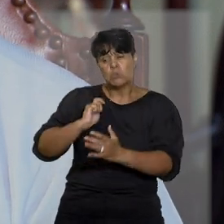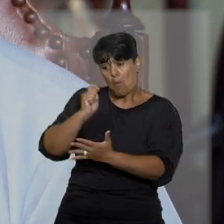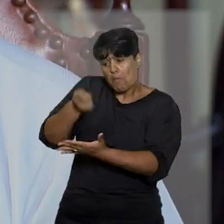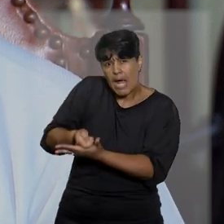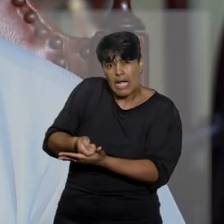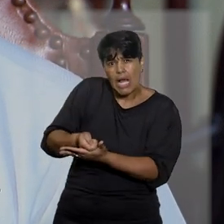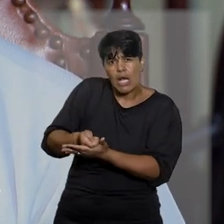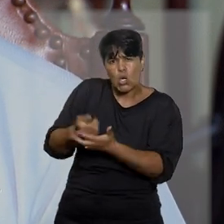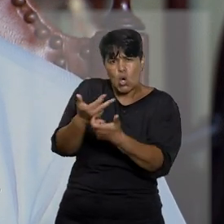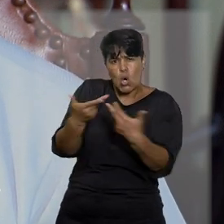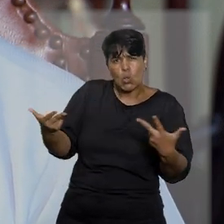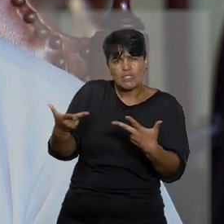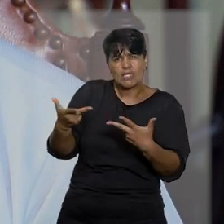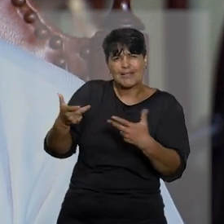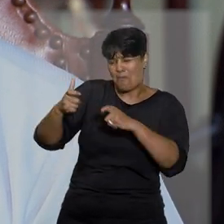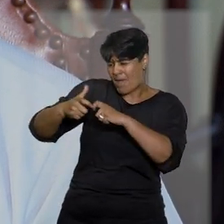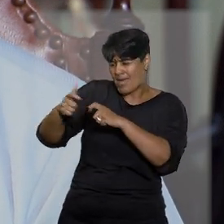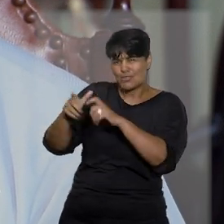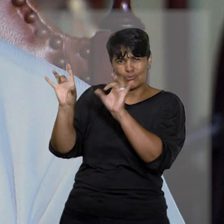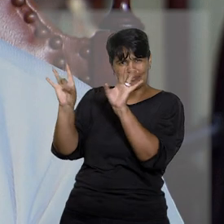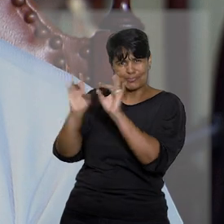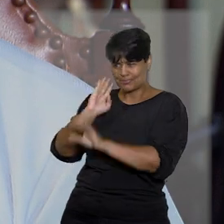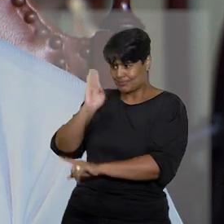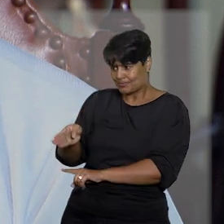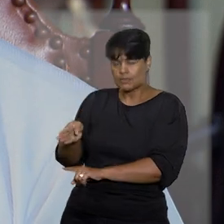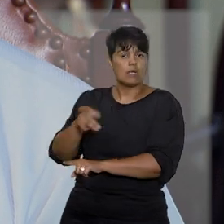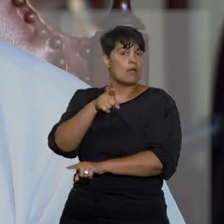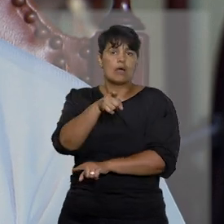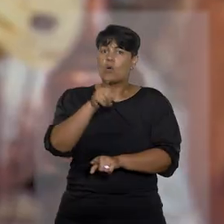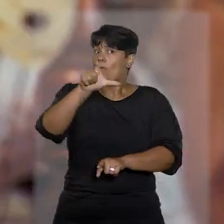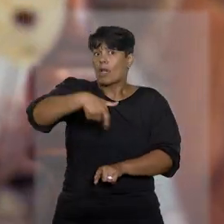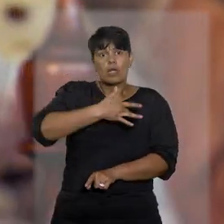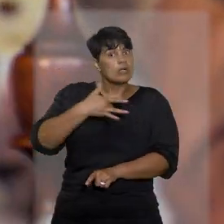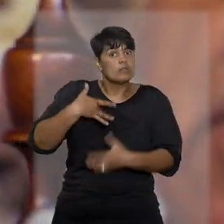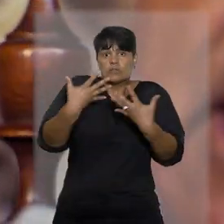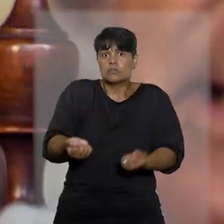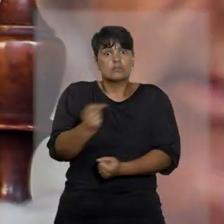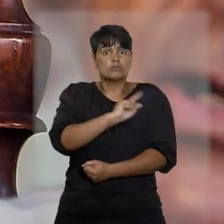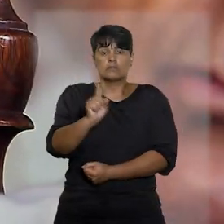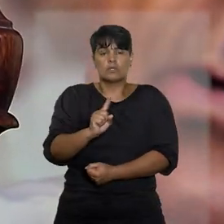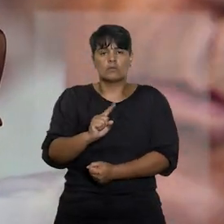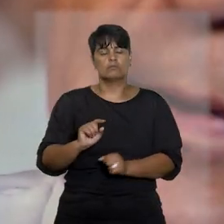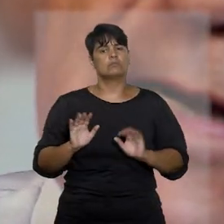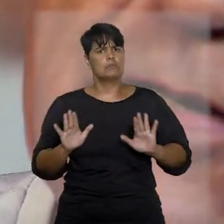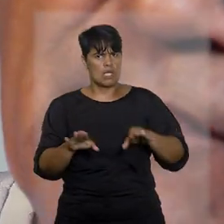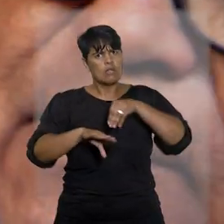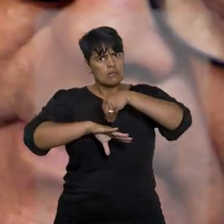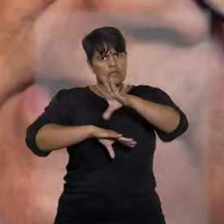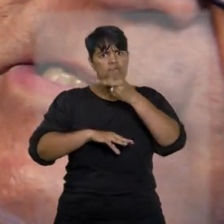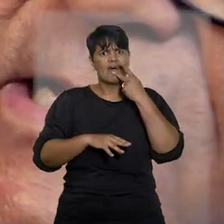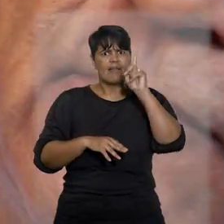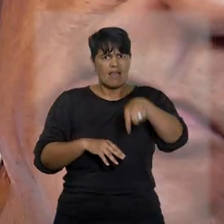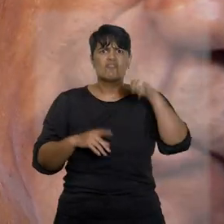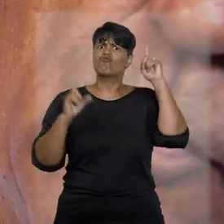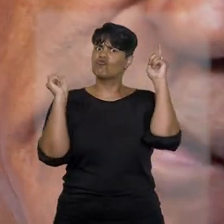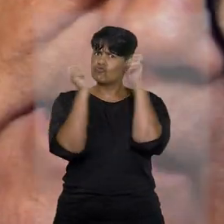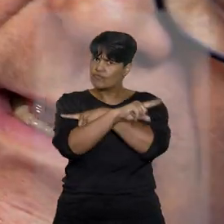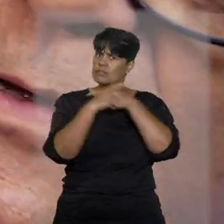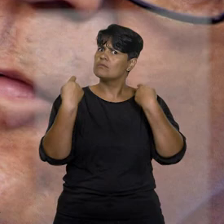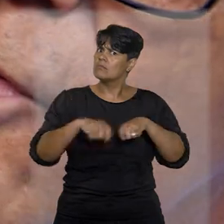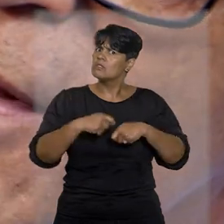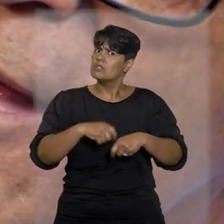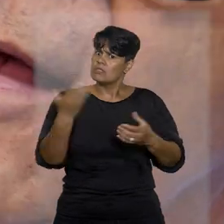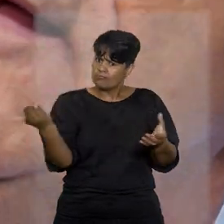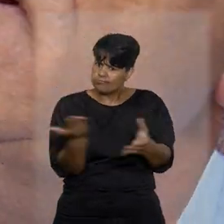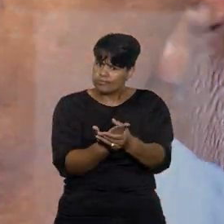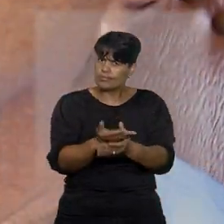Algumas especialidades, também o home care não cobre e não autoriza. Jefferson conta que não é fácil. Já precisou acionar a justiça